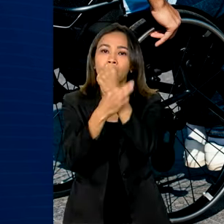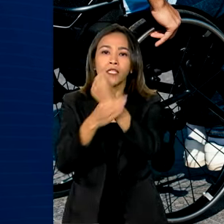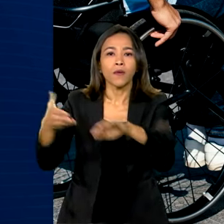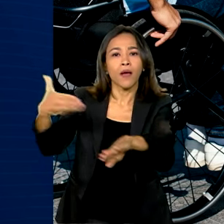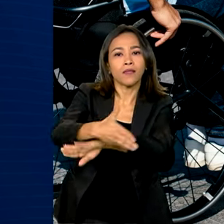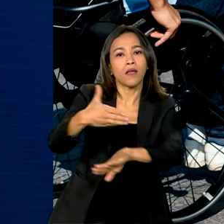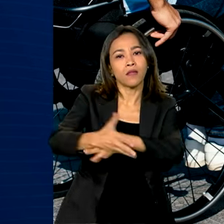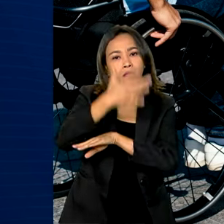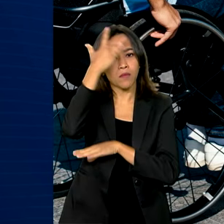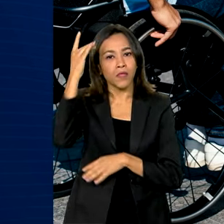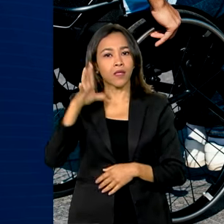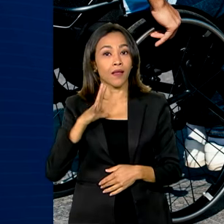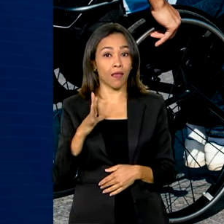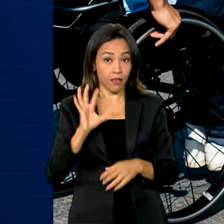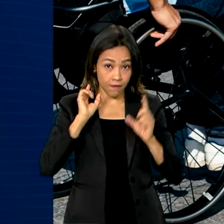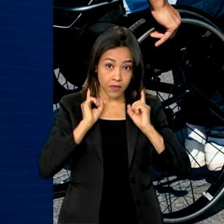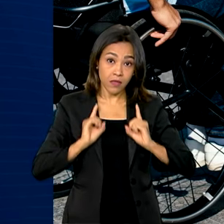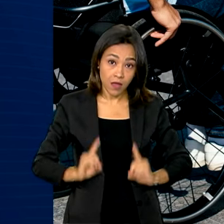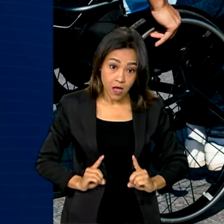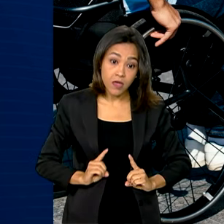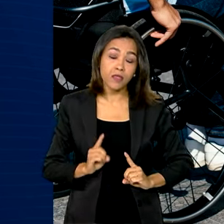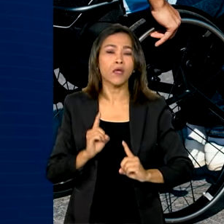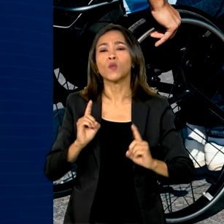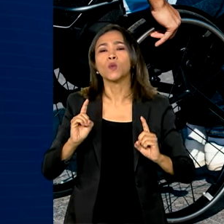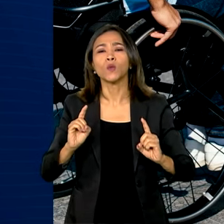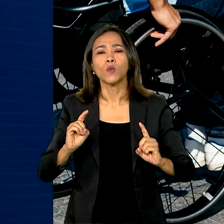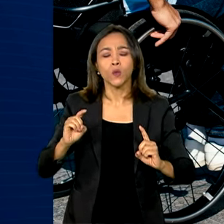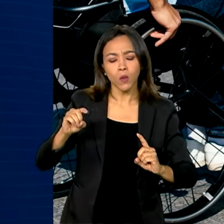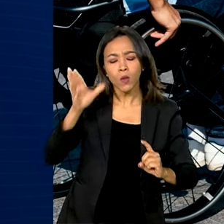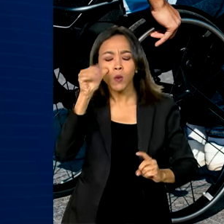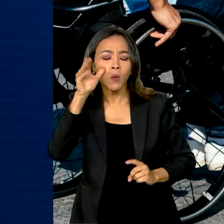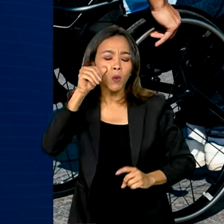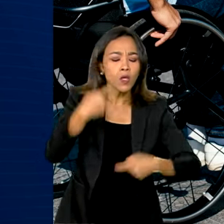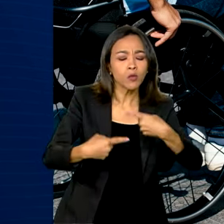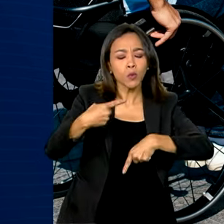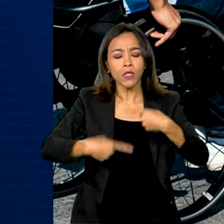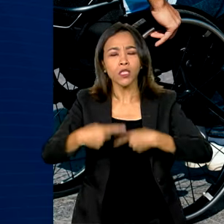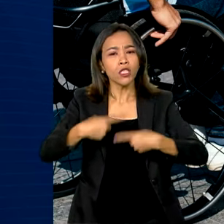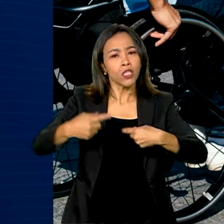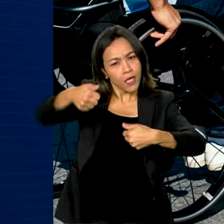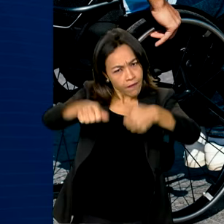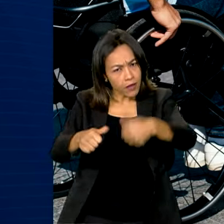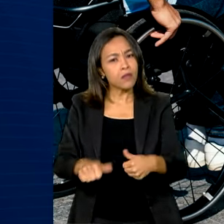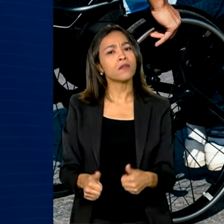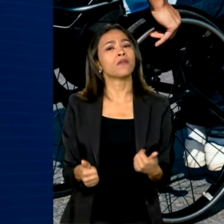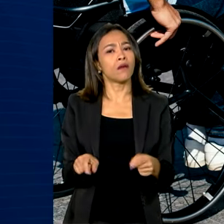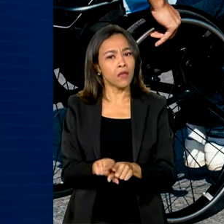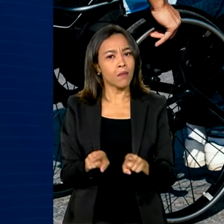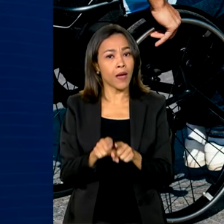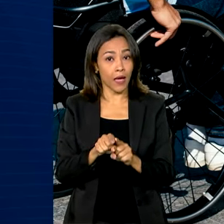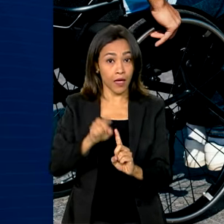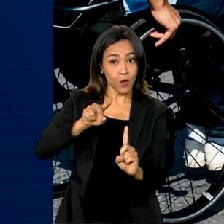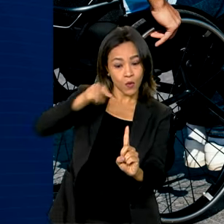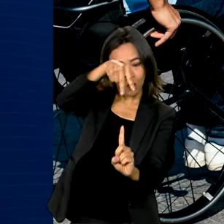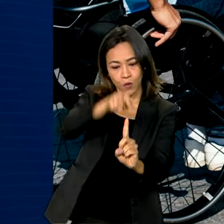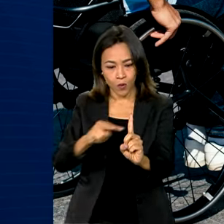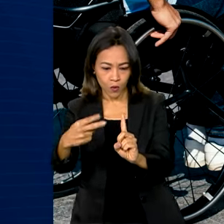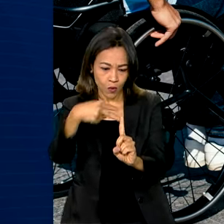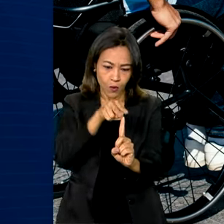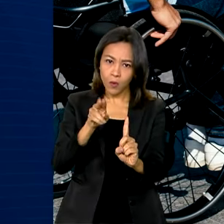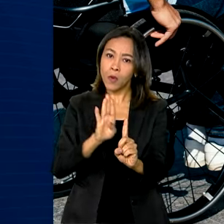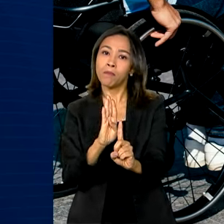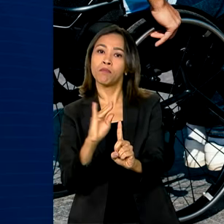das pessoas com deficiência, as políticas públicas e a avaliação biopsicossocial